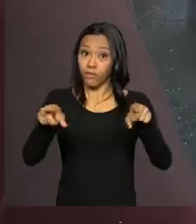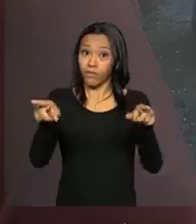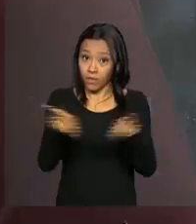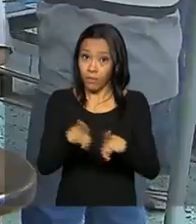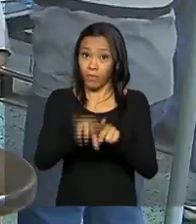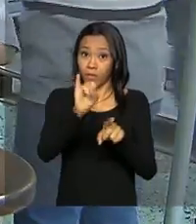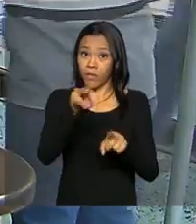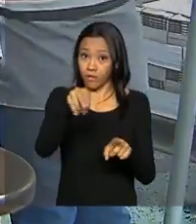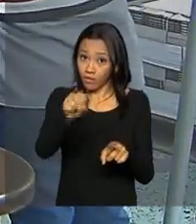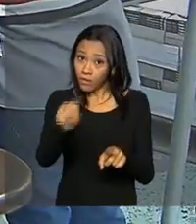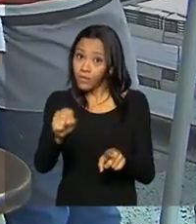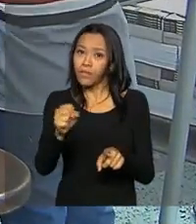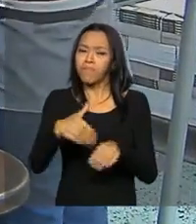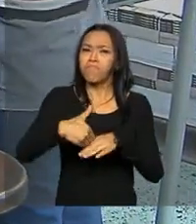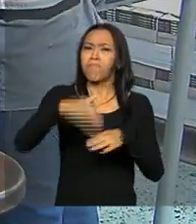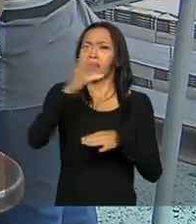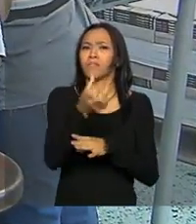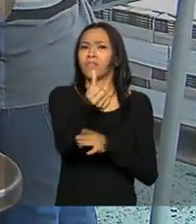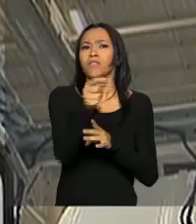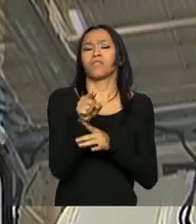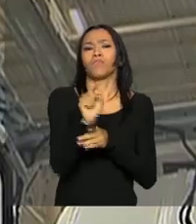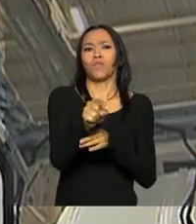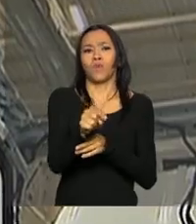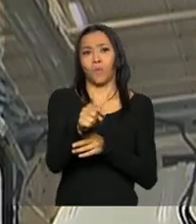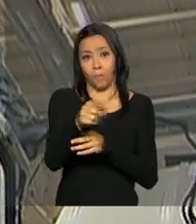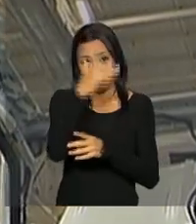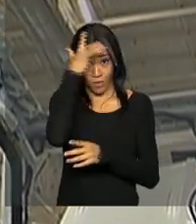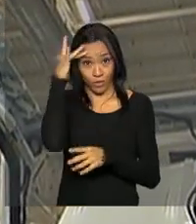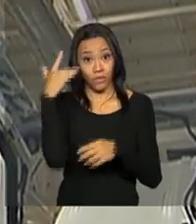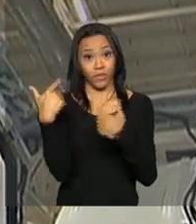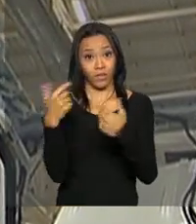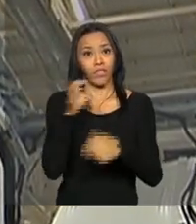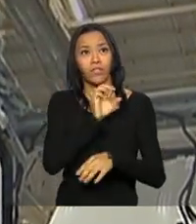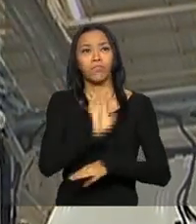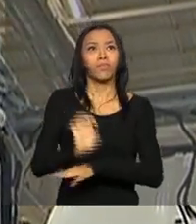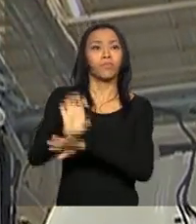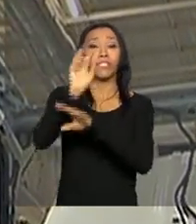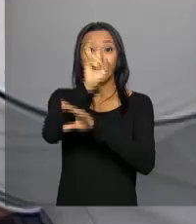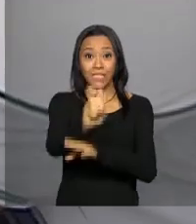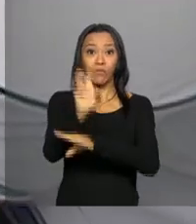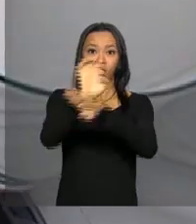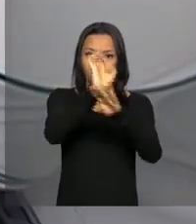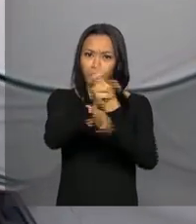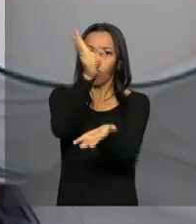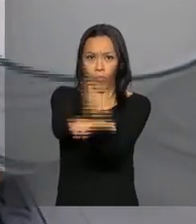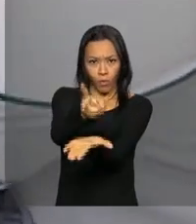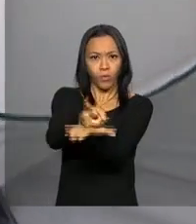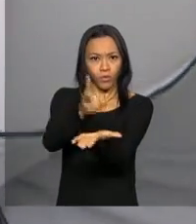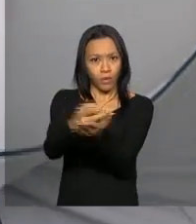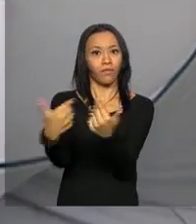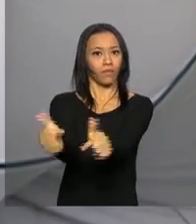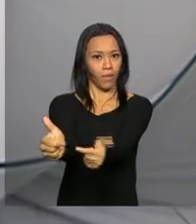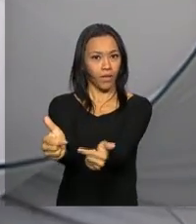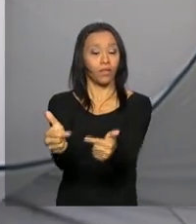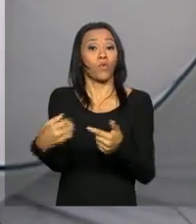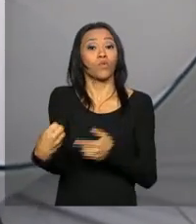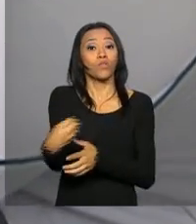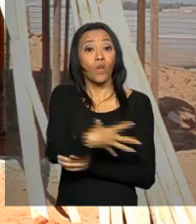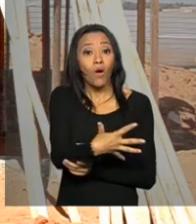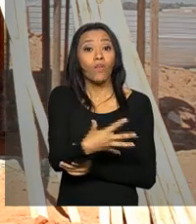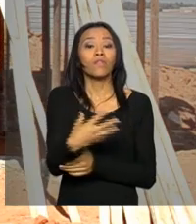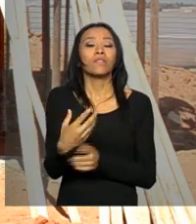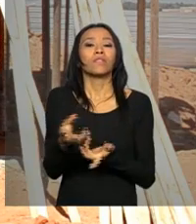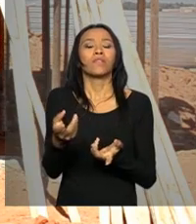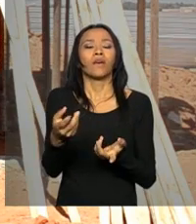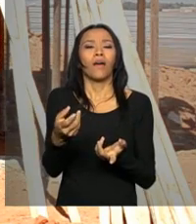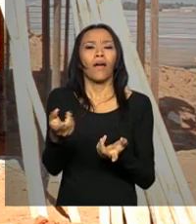Social, mais de 6 mil empregados de cinco estados brasileiros vão ter seus empregos preservados. Com as novas inclusões, o